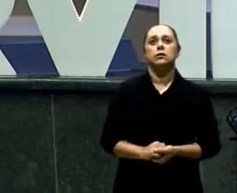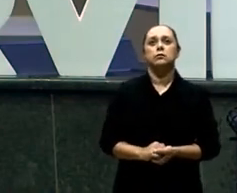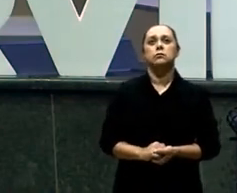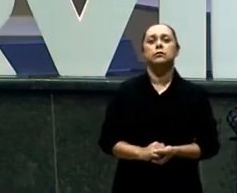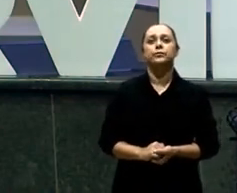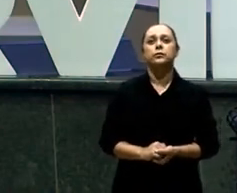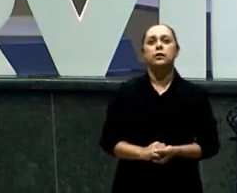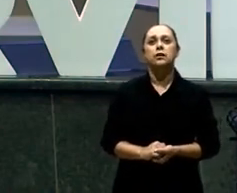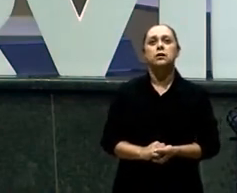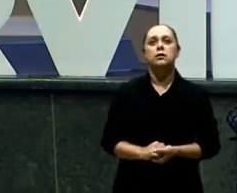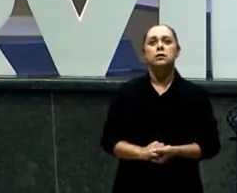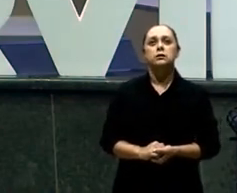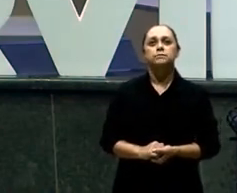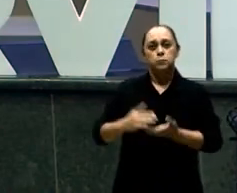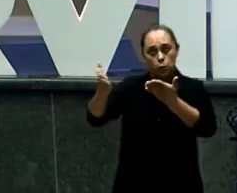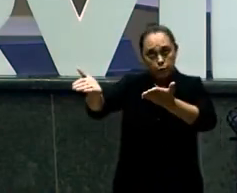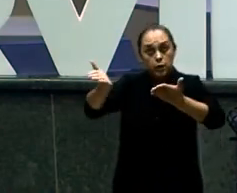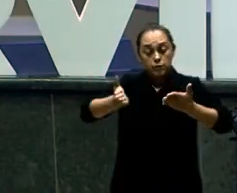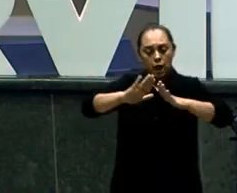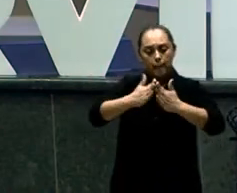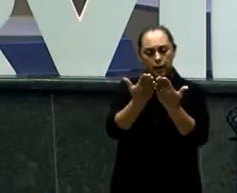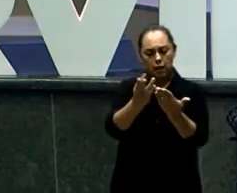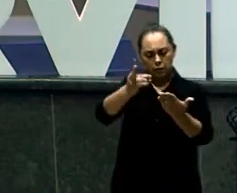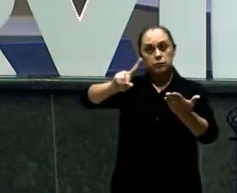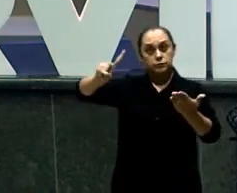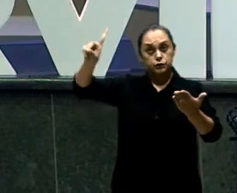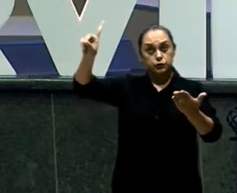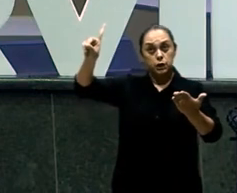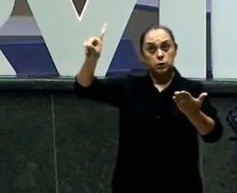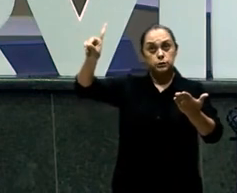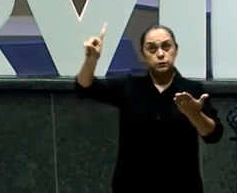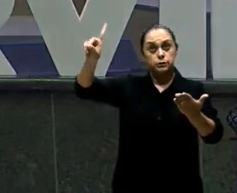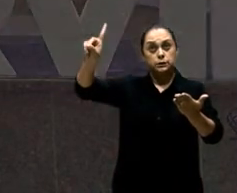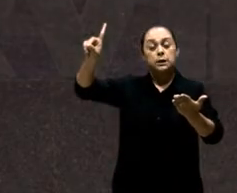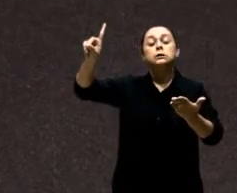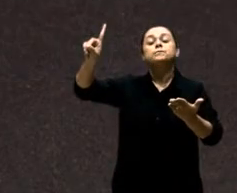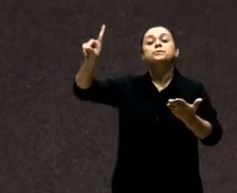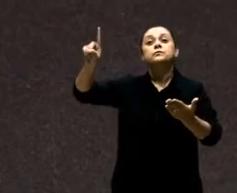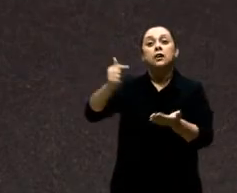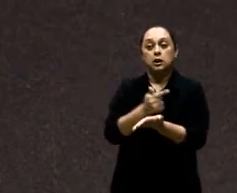Gostaria de convidar você a abrir comigo a sua Bíblia, no livro do Gênesis.